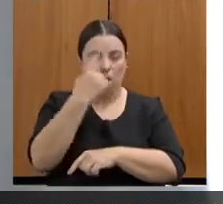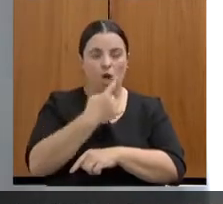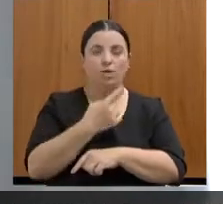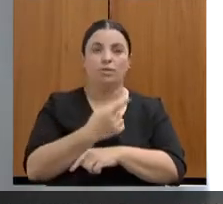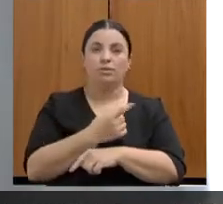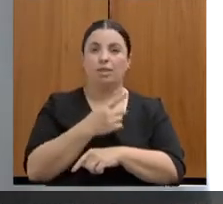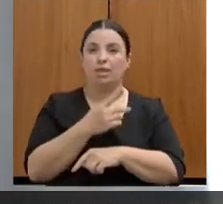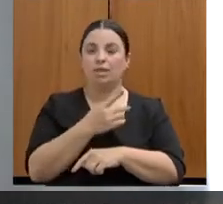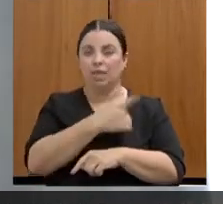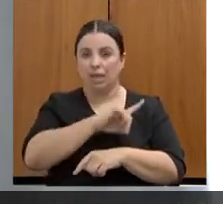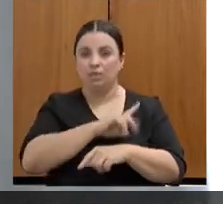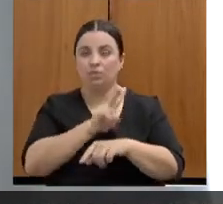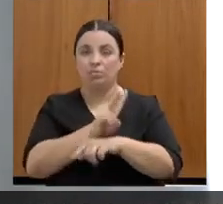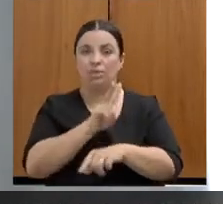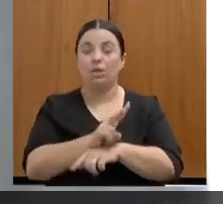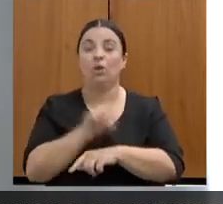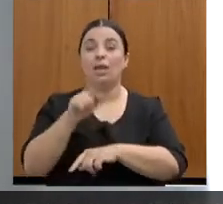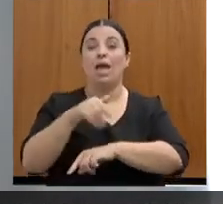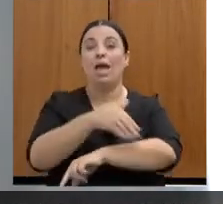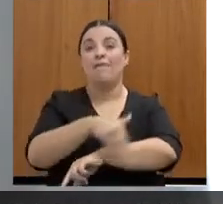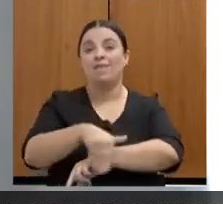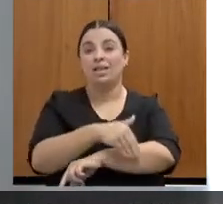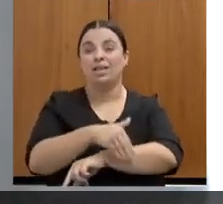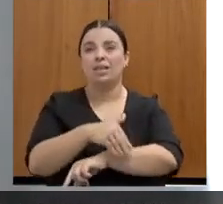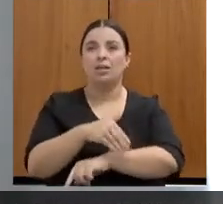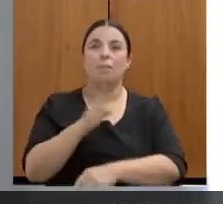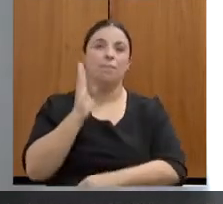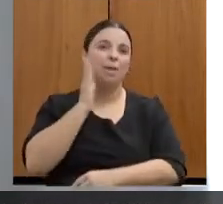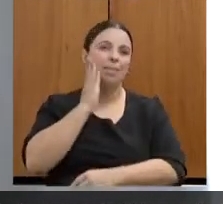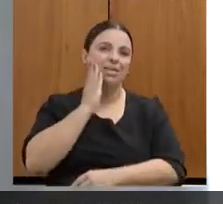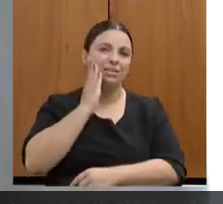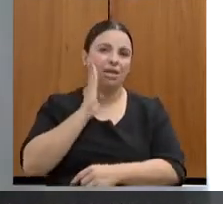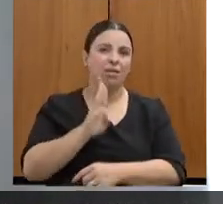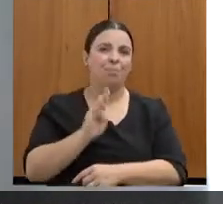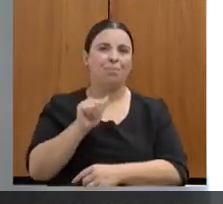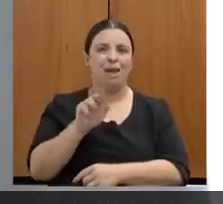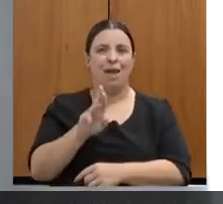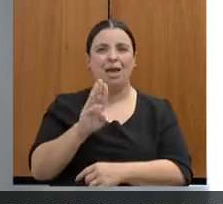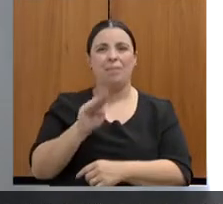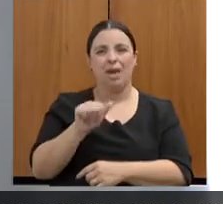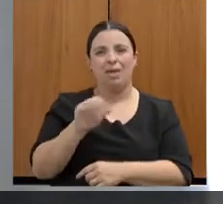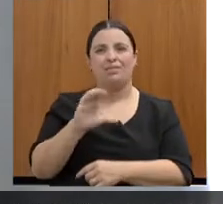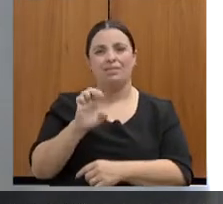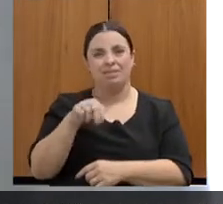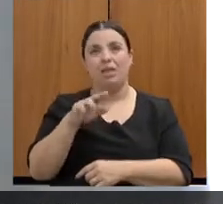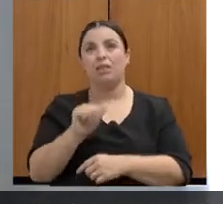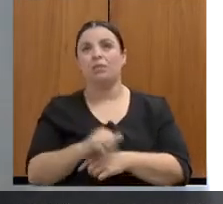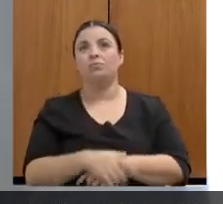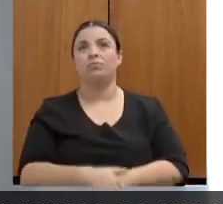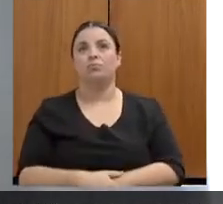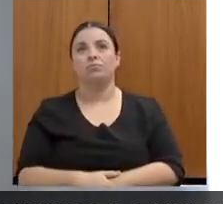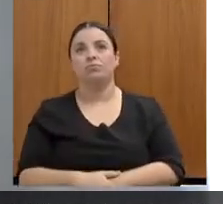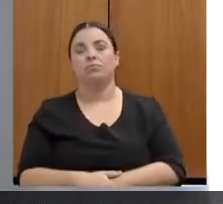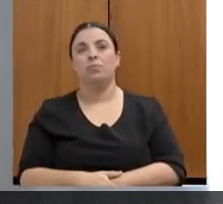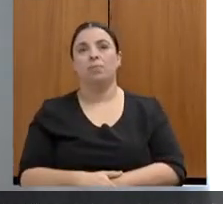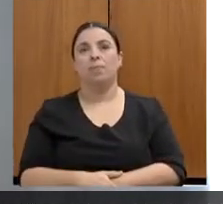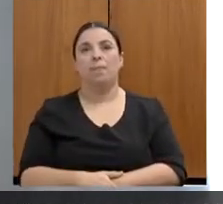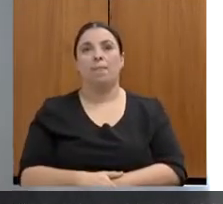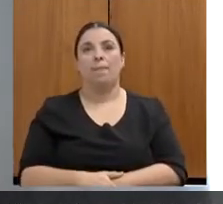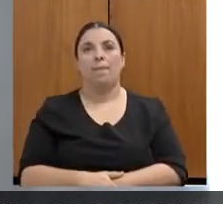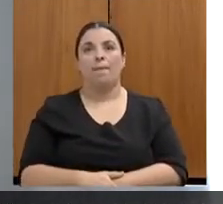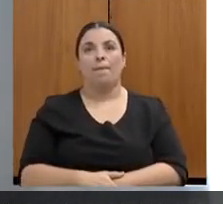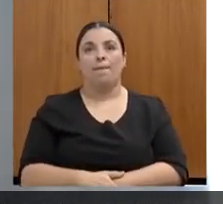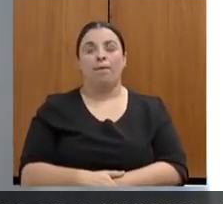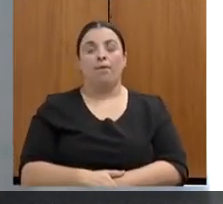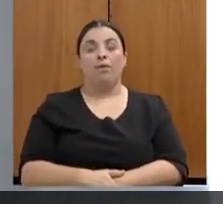atender apenas pelo horizonte, a Casa da Mulher Mineira, se uma mulher que for seja um metropolitano ou de outra cidade procurar a Casa da